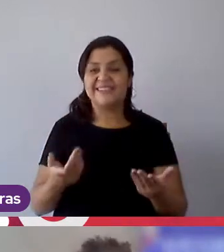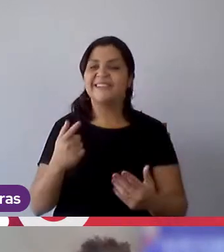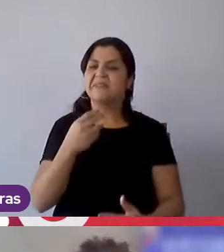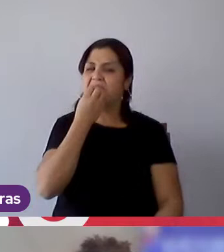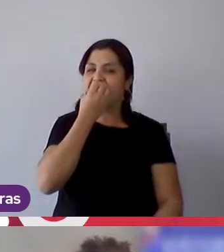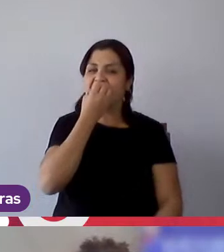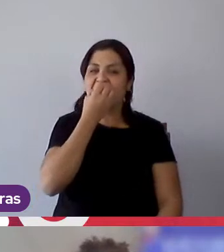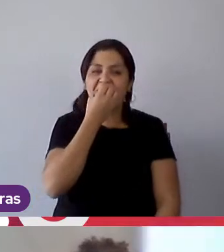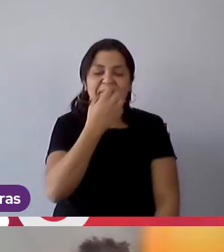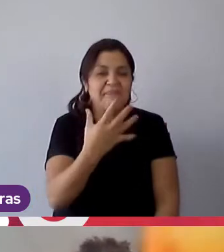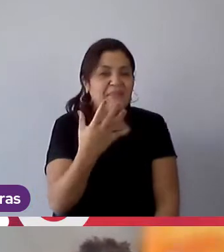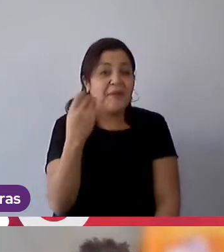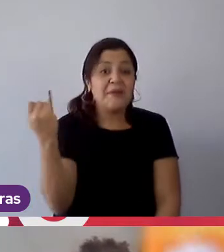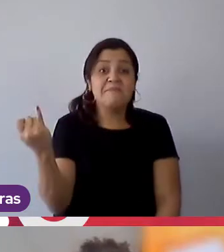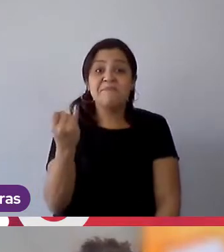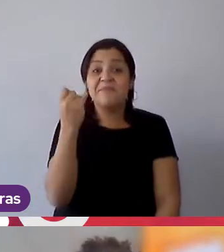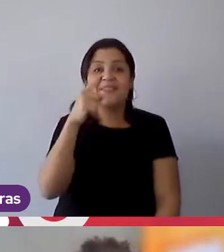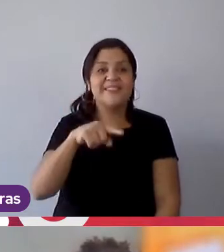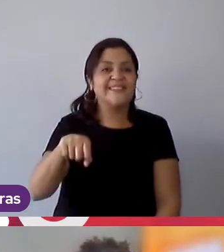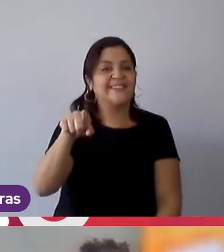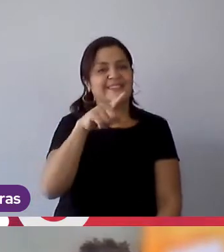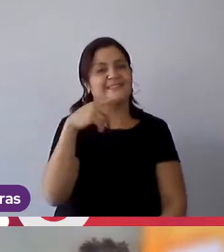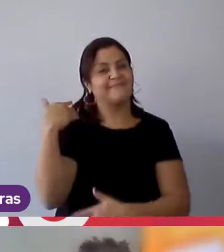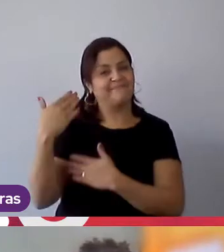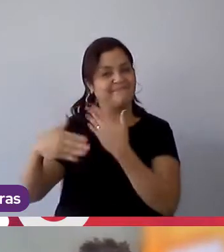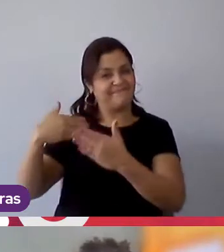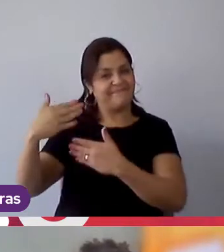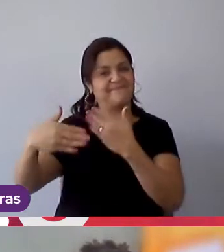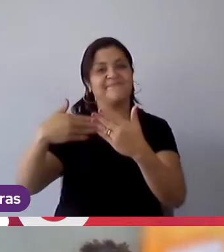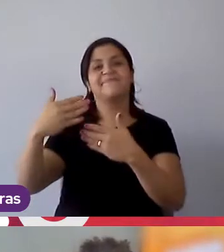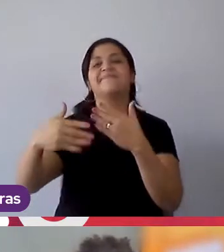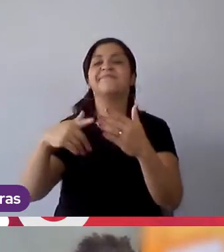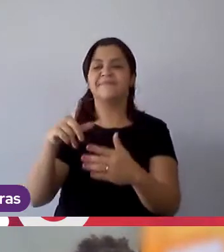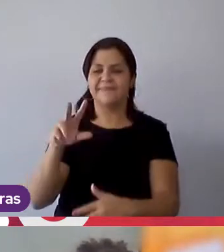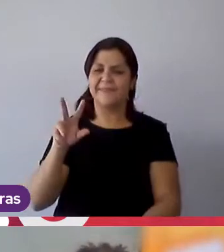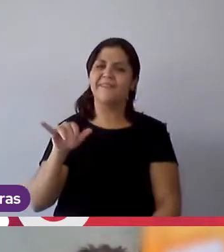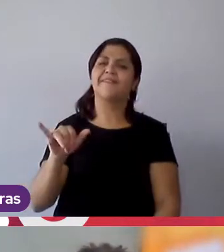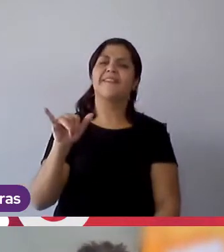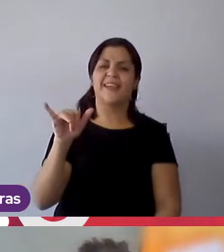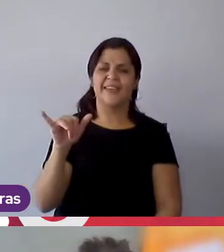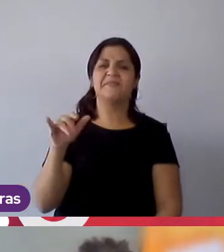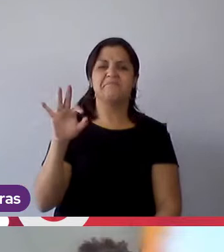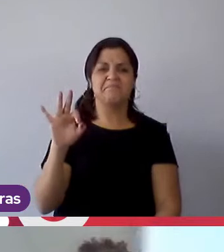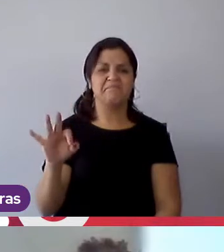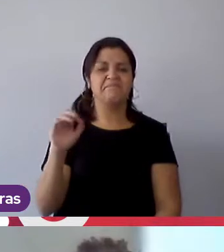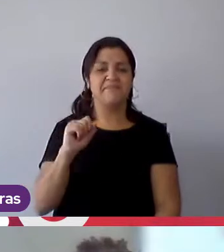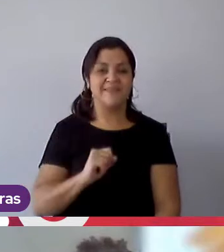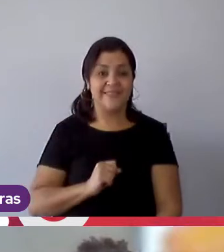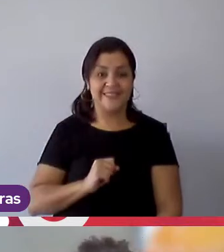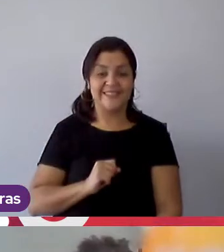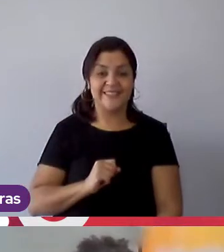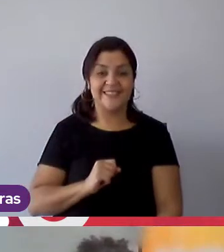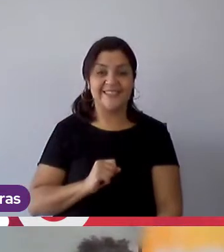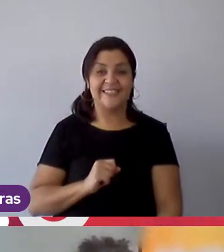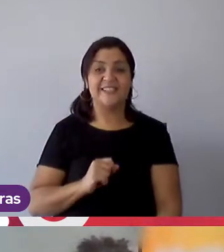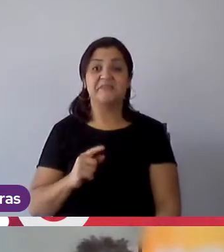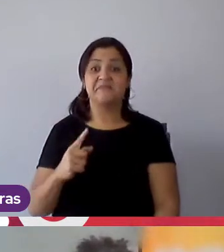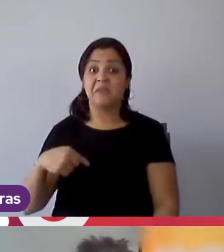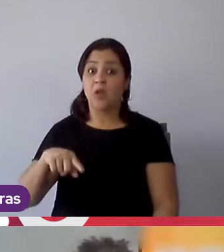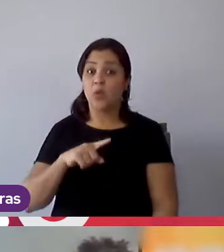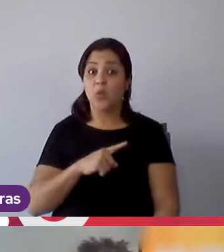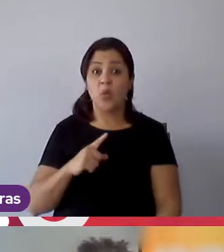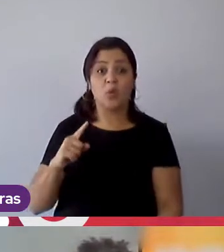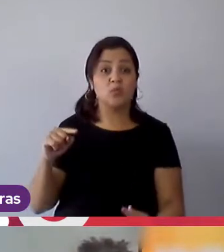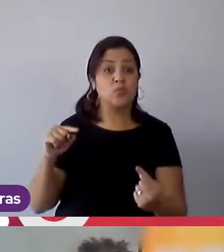muito muito a pena vocês vão se desenvolver desenvolver bastante a gente não